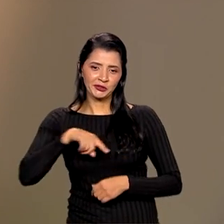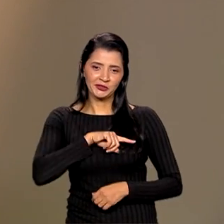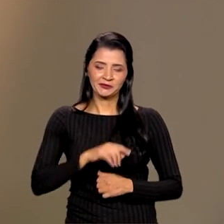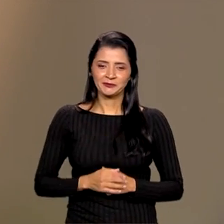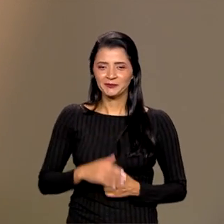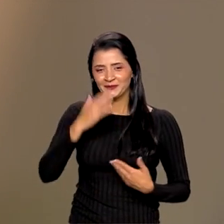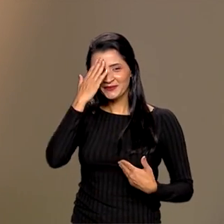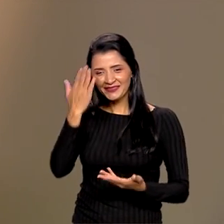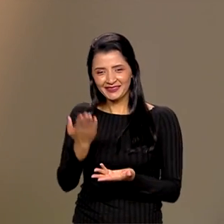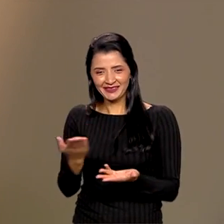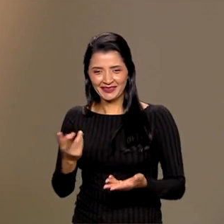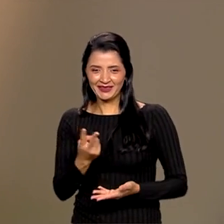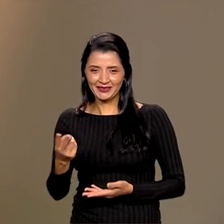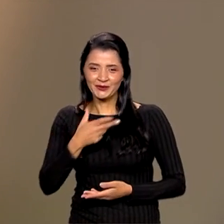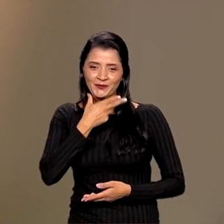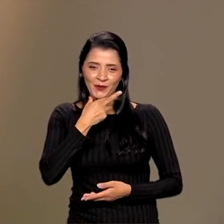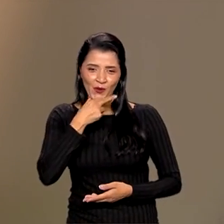Roberto. Obrigada, Danilo. De satisfação estar com vocês.